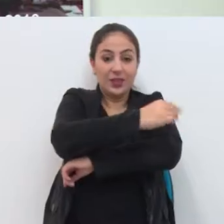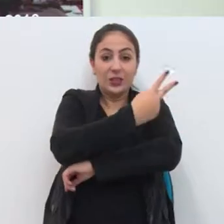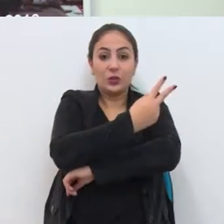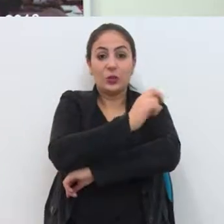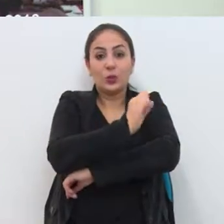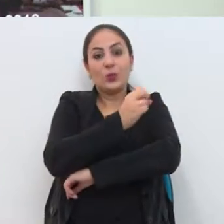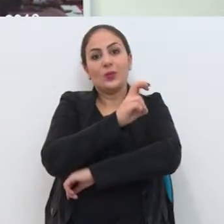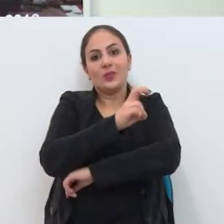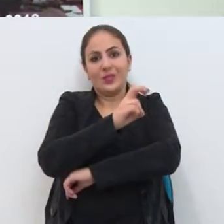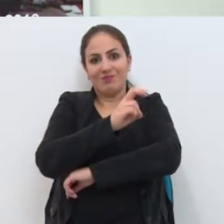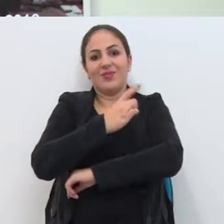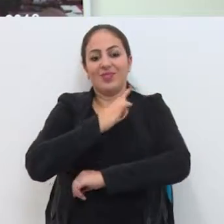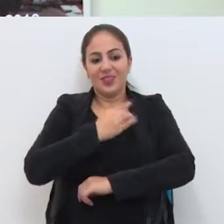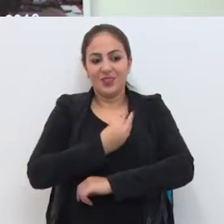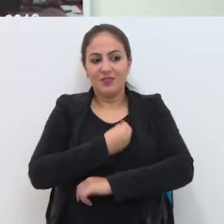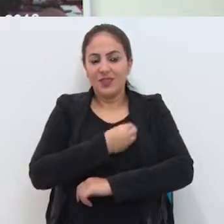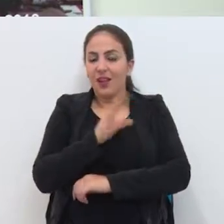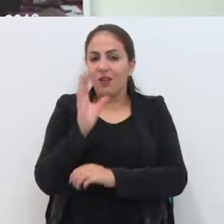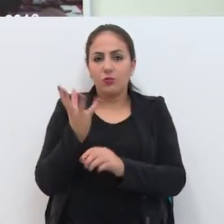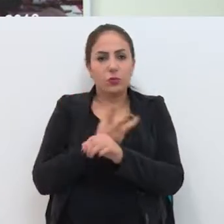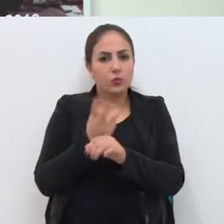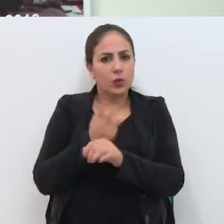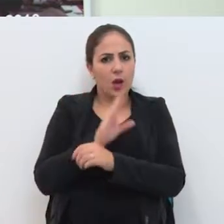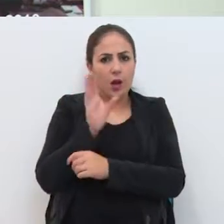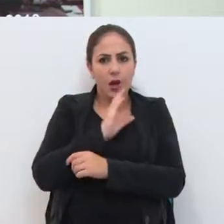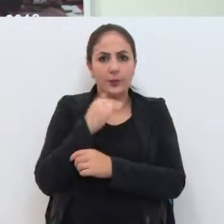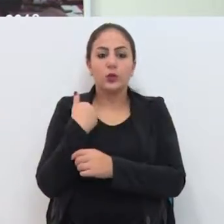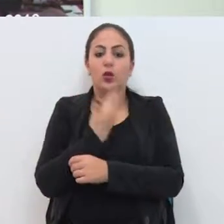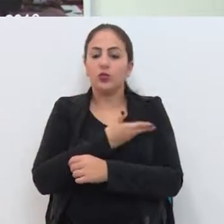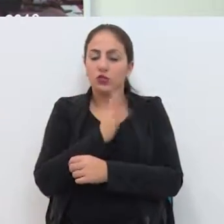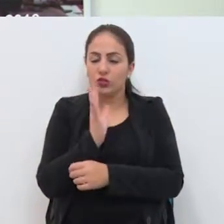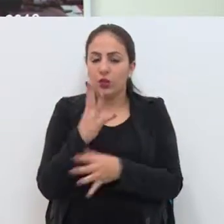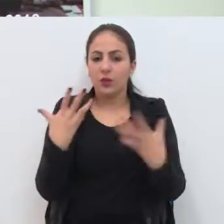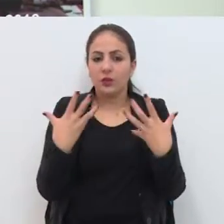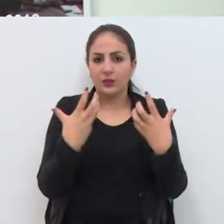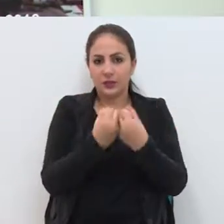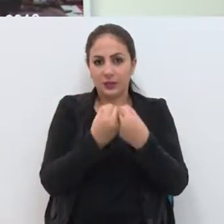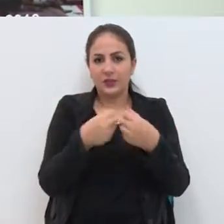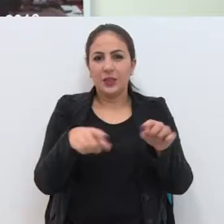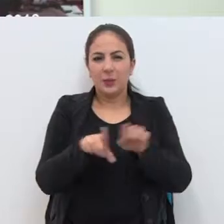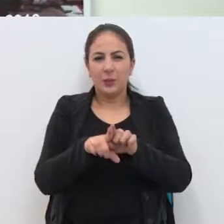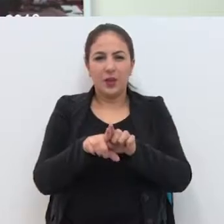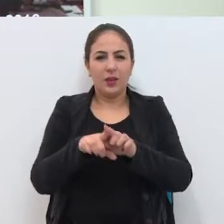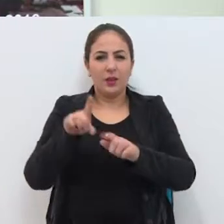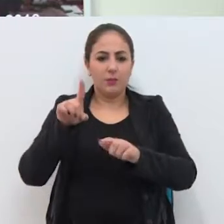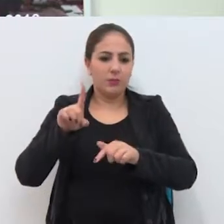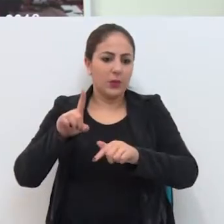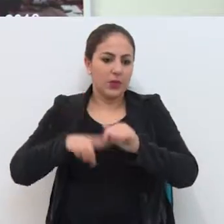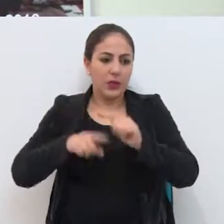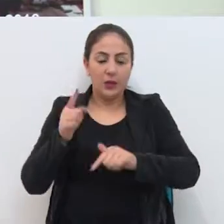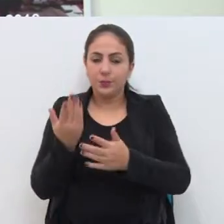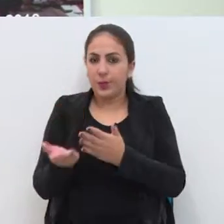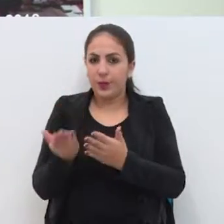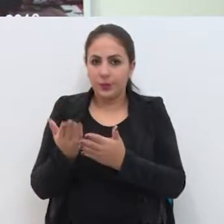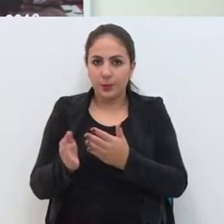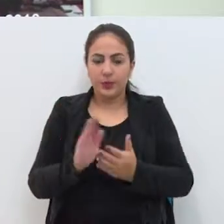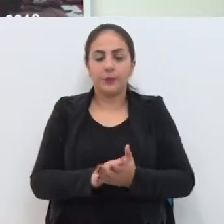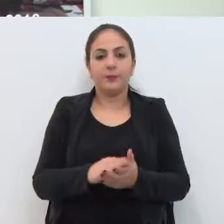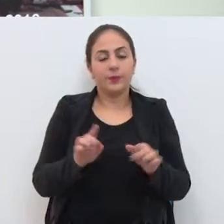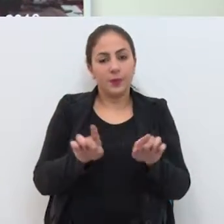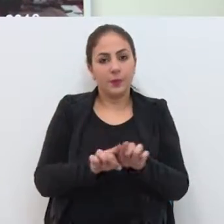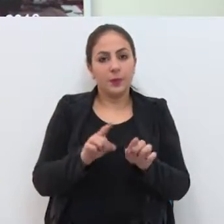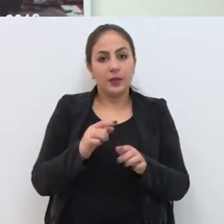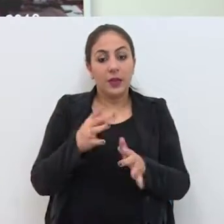-285 Os carros vem em alta velocidade Nós já tivemos acidentes com danos materiais E também outros danos E que vem